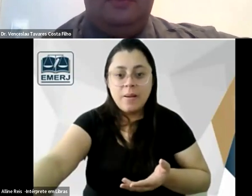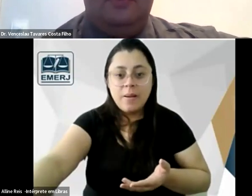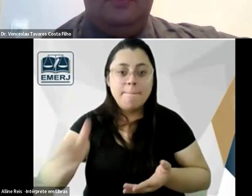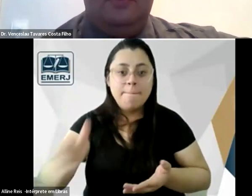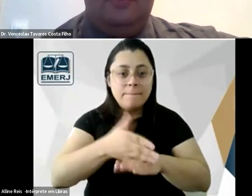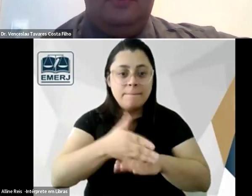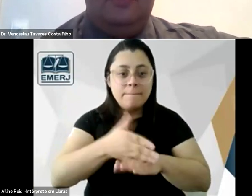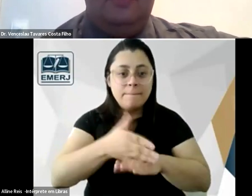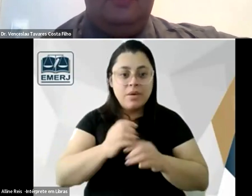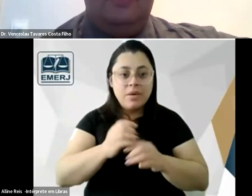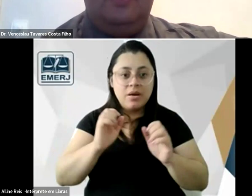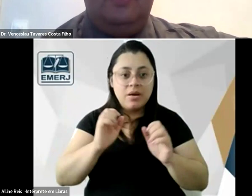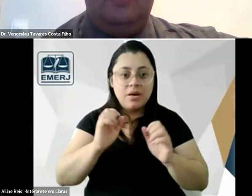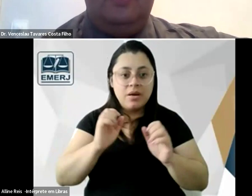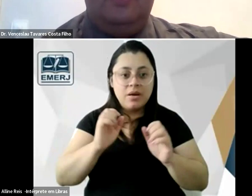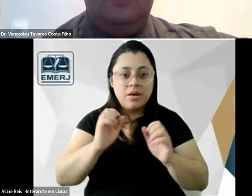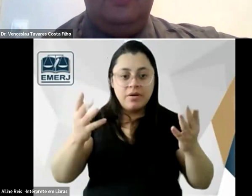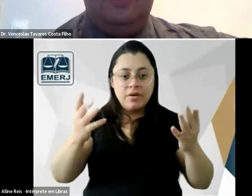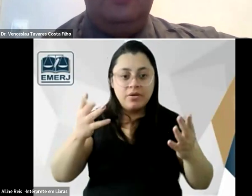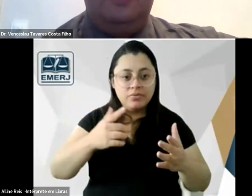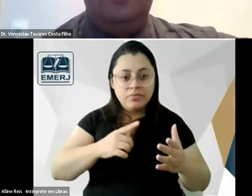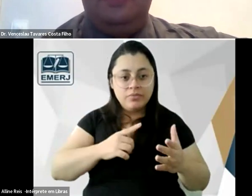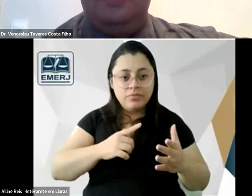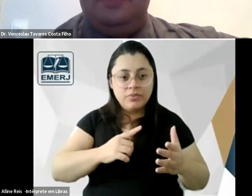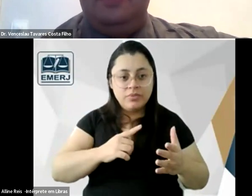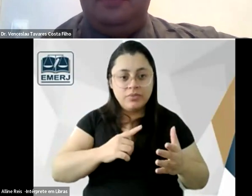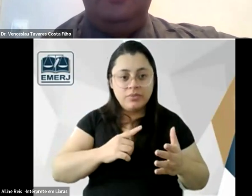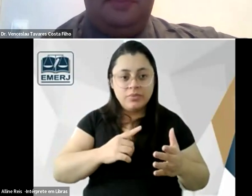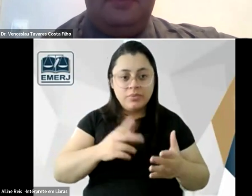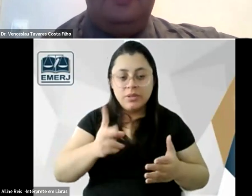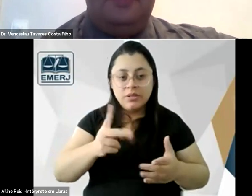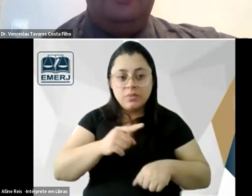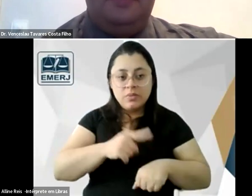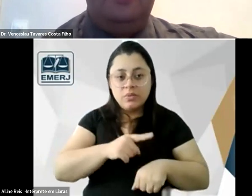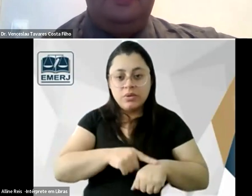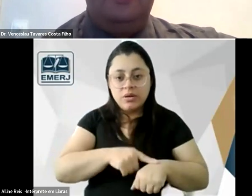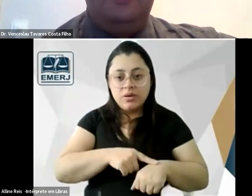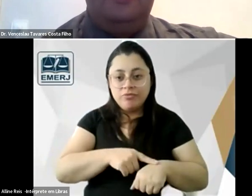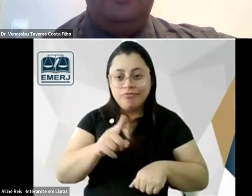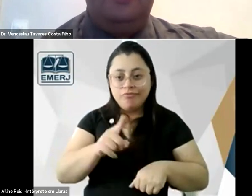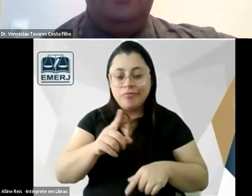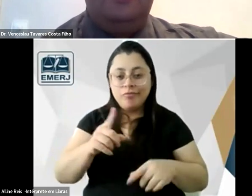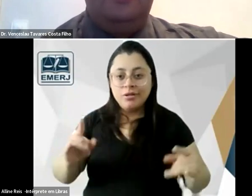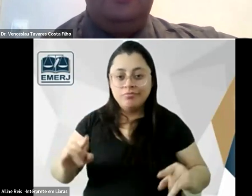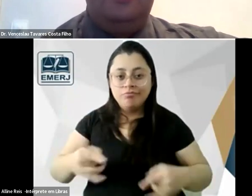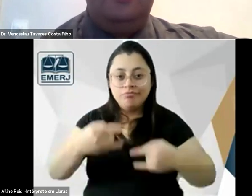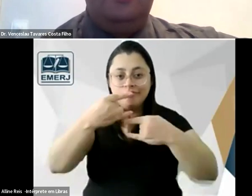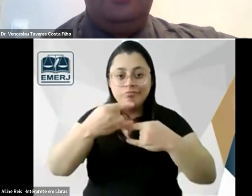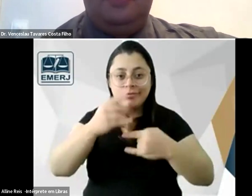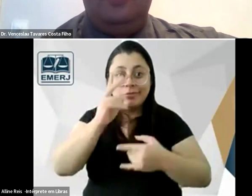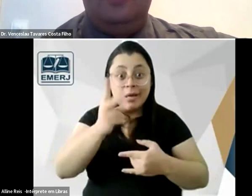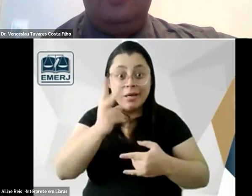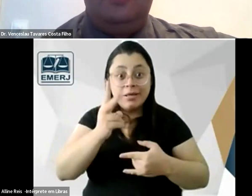o seminário apesar da gente estar fazendo o webinário o seminário dela era exatamente no mesmo horário do nosso webinário e ela foi pega de surpresa porque o nosso webinário já estava